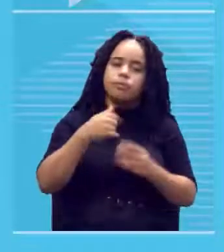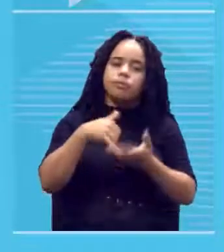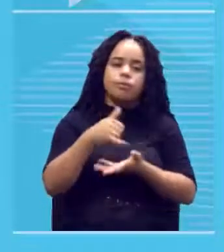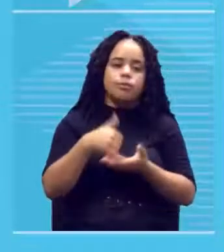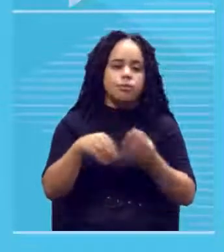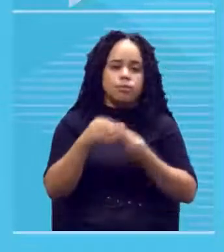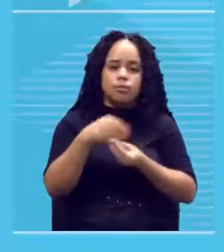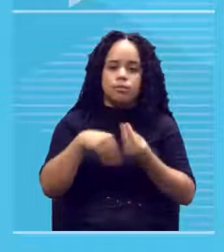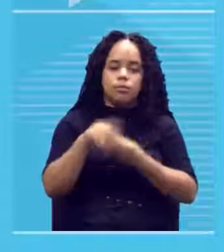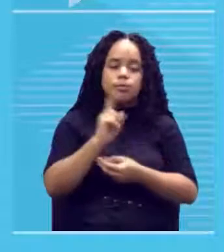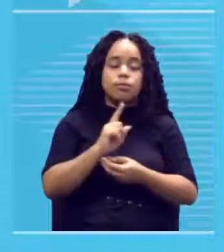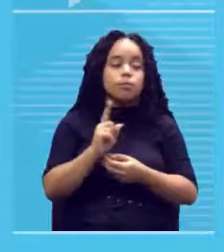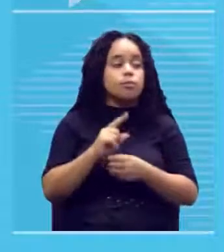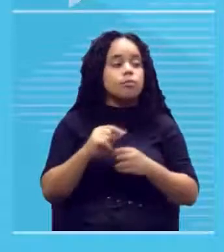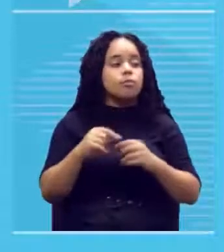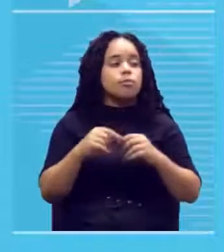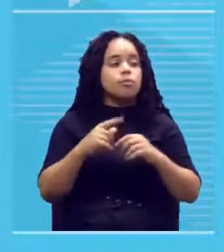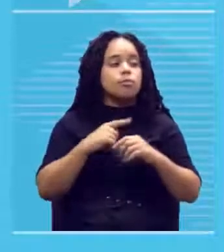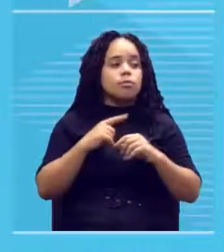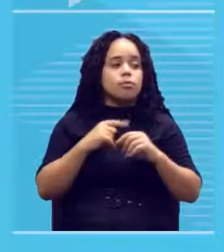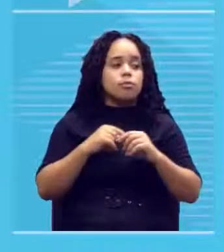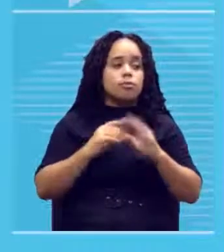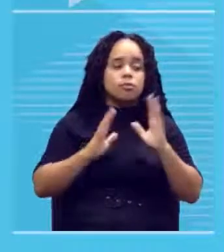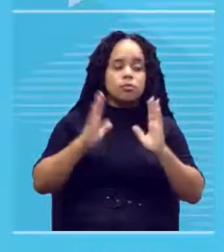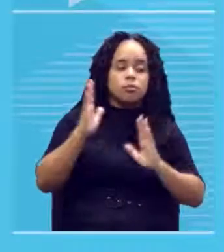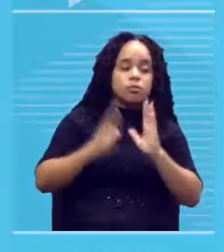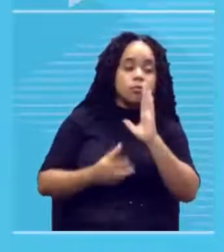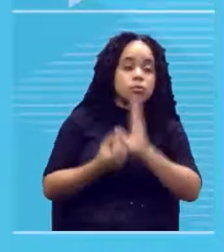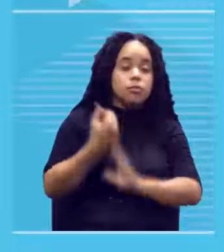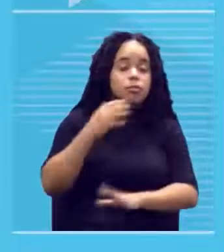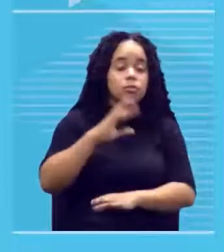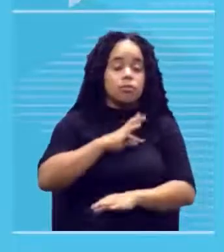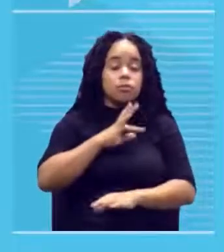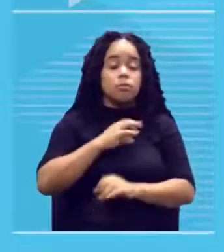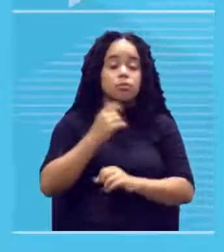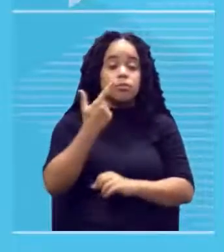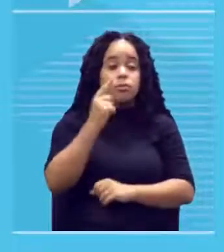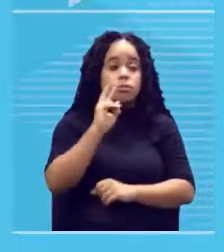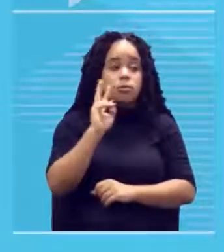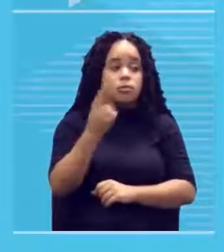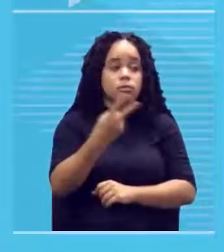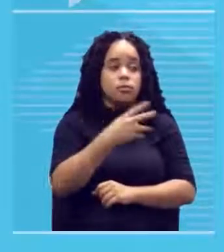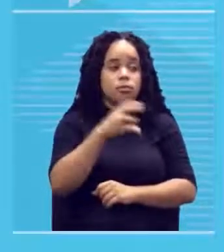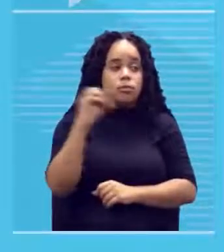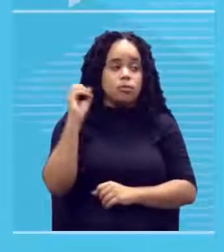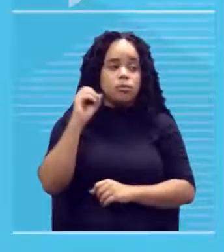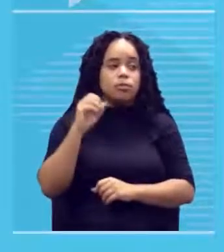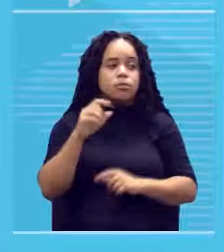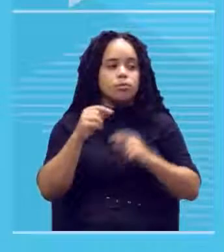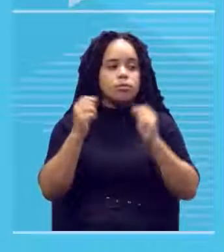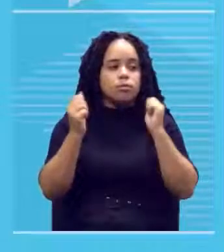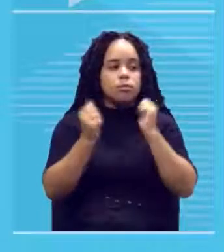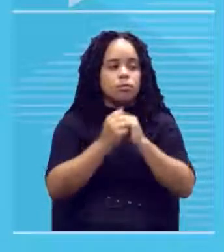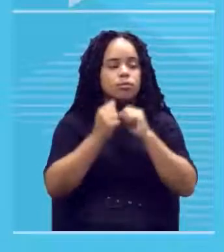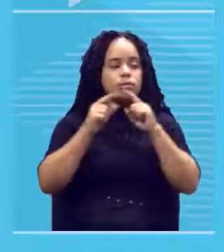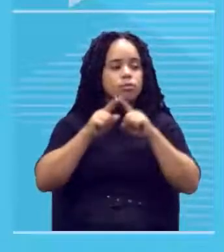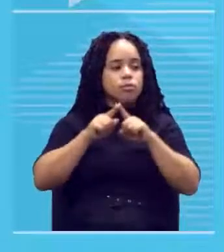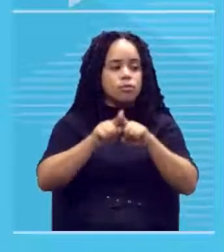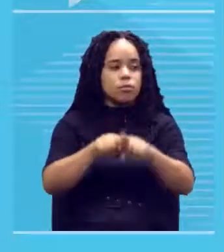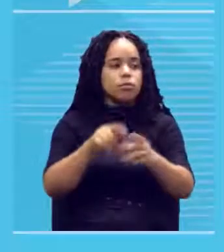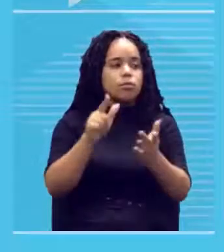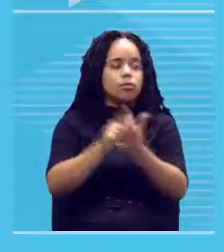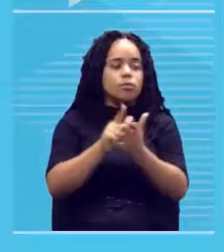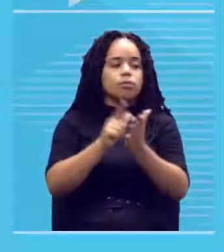estima-se que a técnica tenha surgido há cerca de 2 mil anos na China simultânea ao surgimento do papel e dos